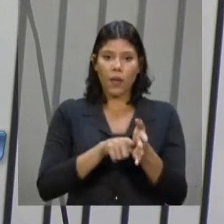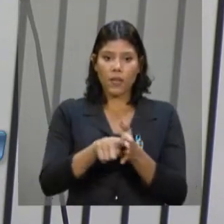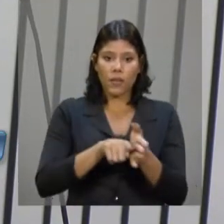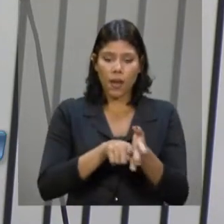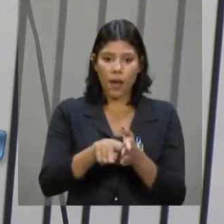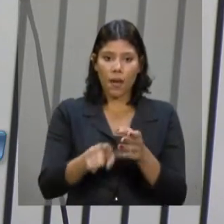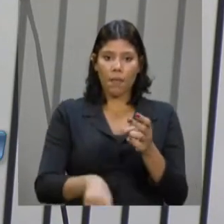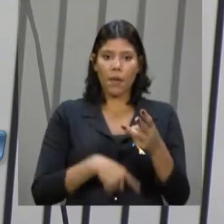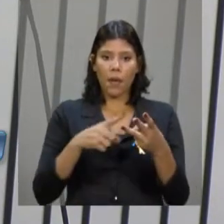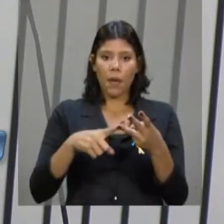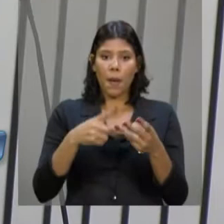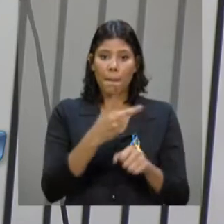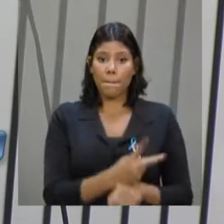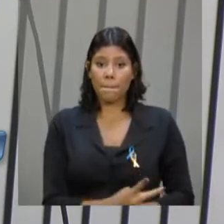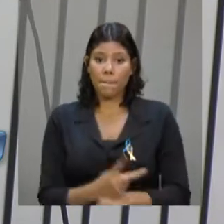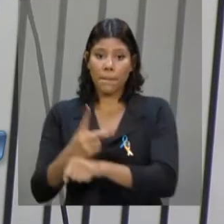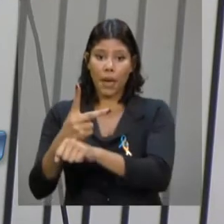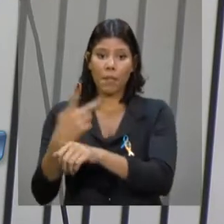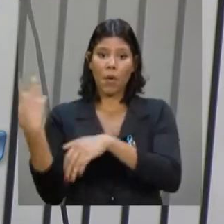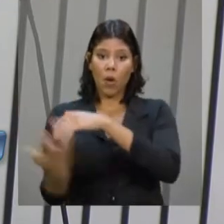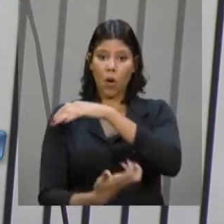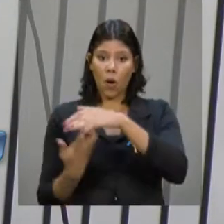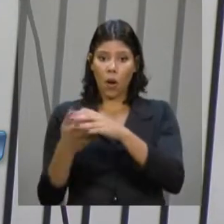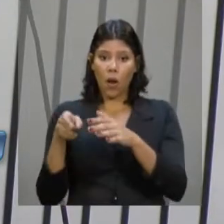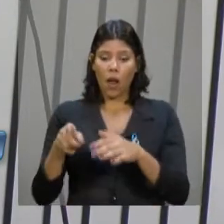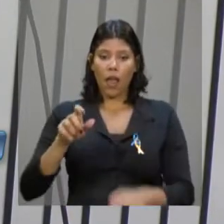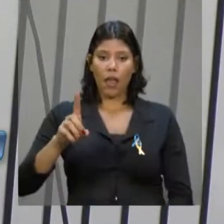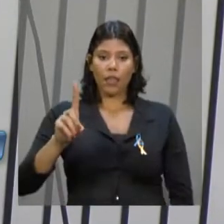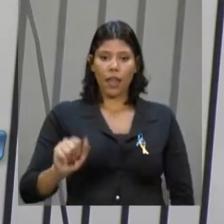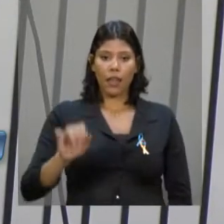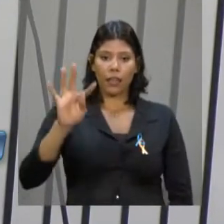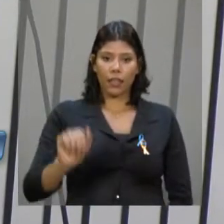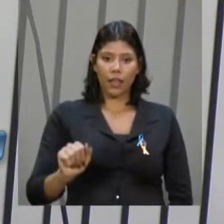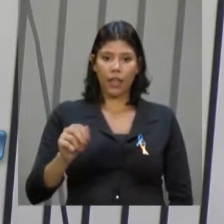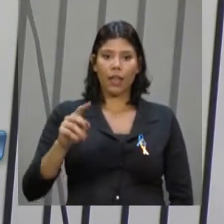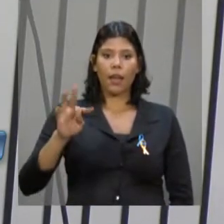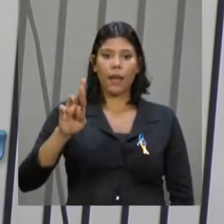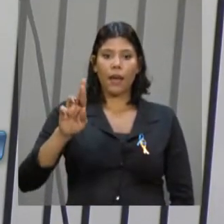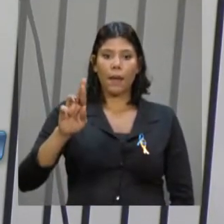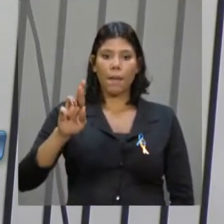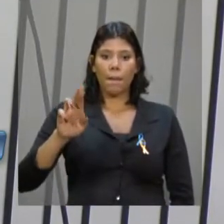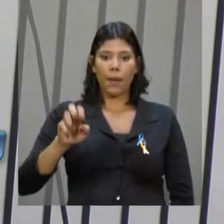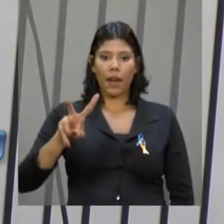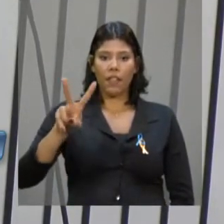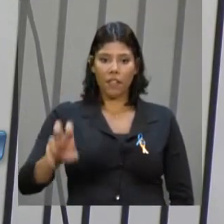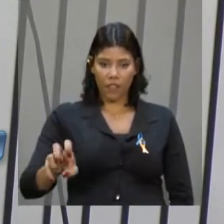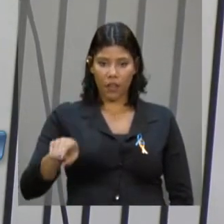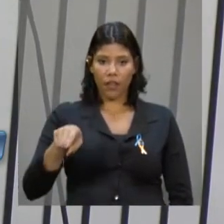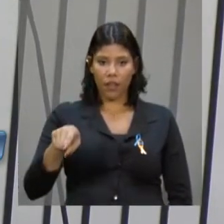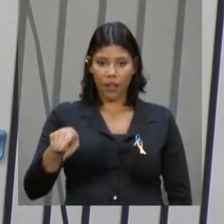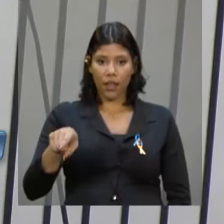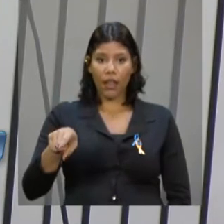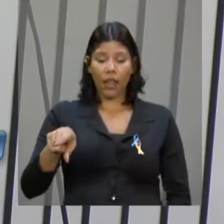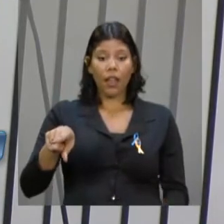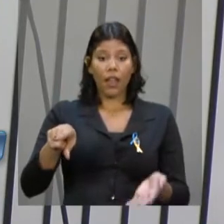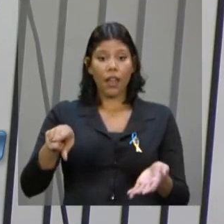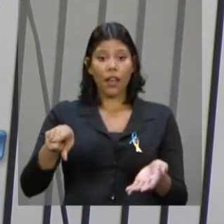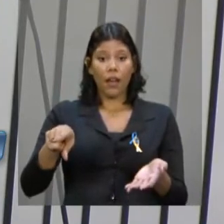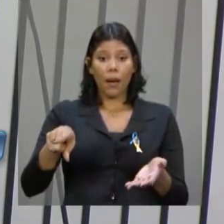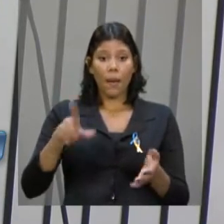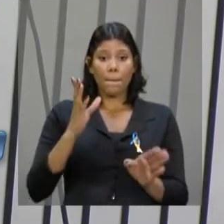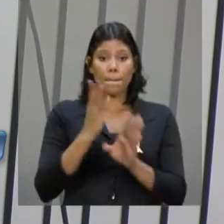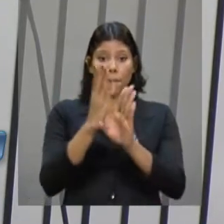Isso. Premiaram a Dataprev como a melhor empresa de TI do Brasil. TI é tecnologia da informação. Tecnologia da informação.